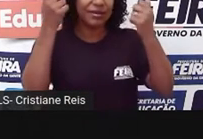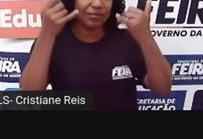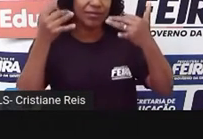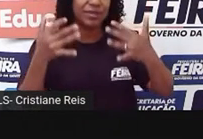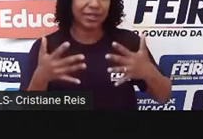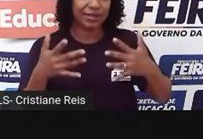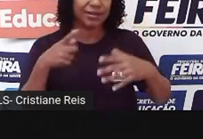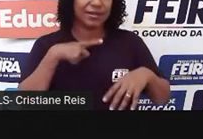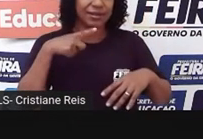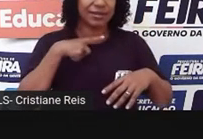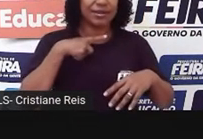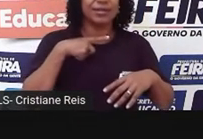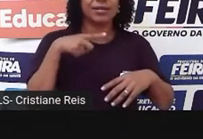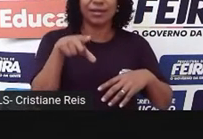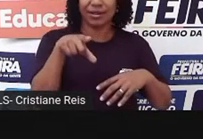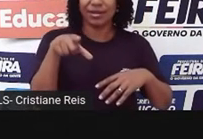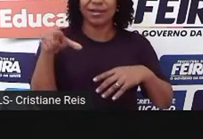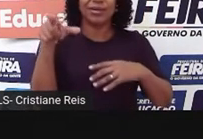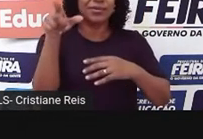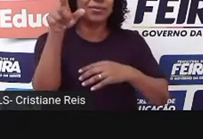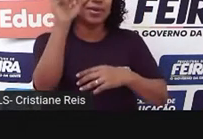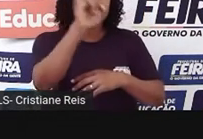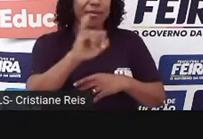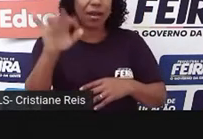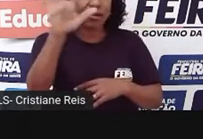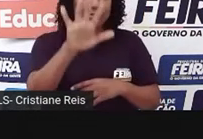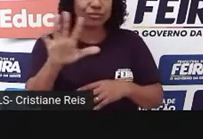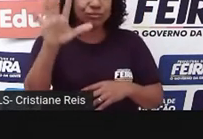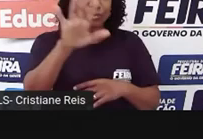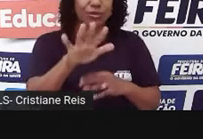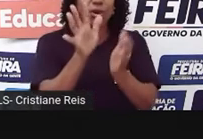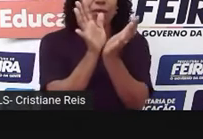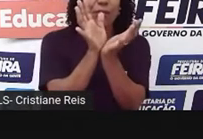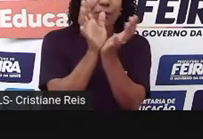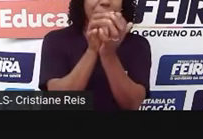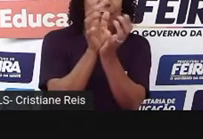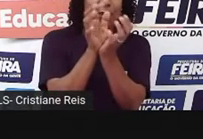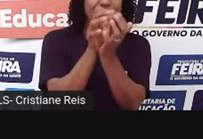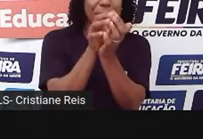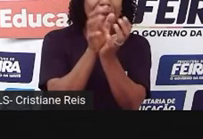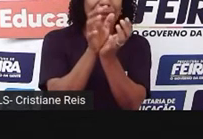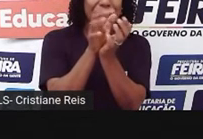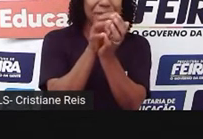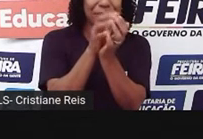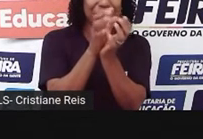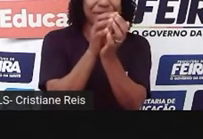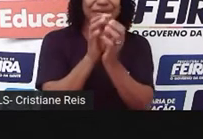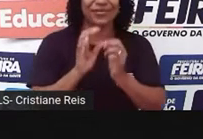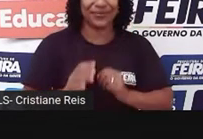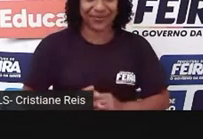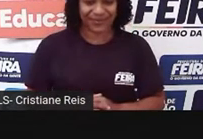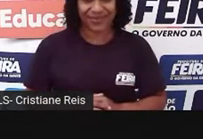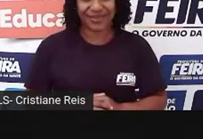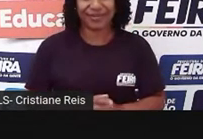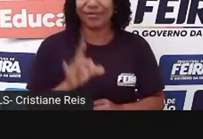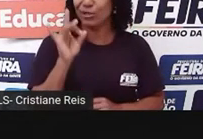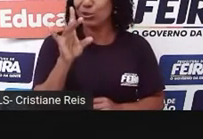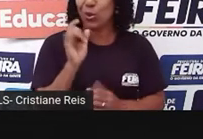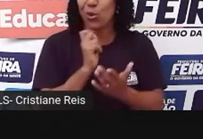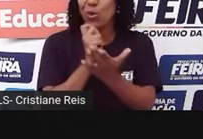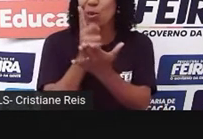imagem de Pernambuco e que aqui também na feira a gente não só compra coisas, a gente tem também momentos